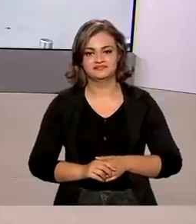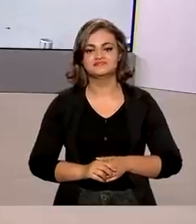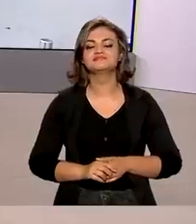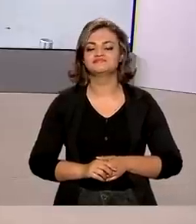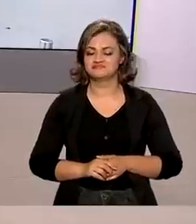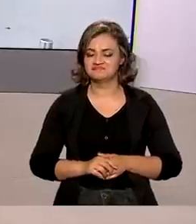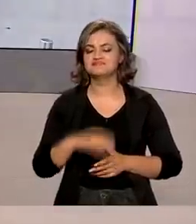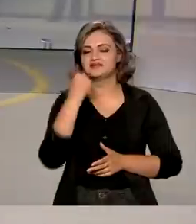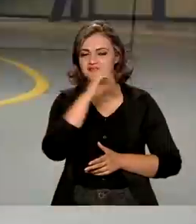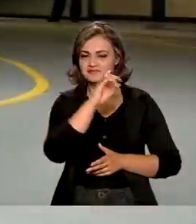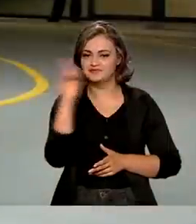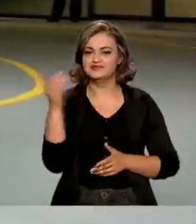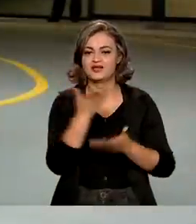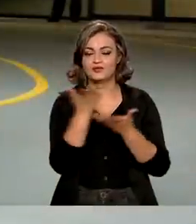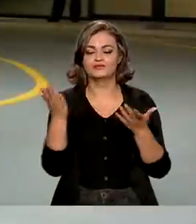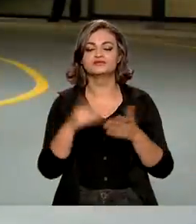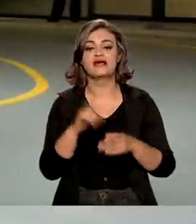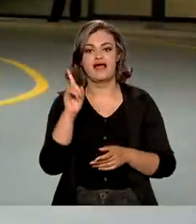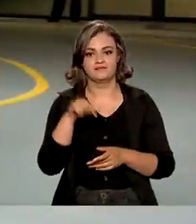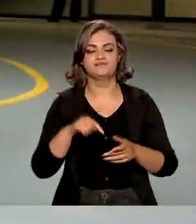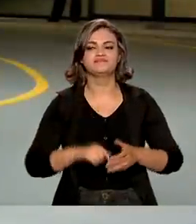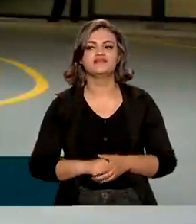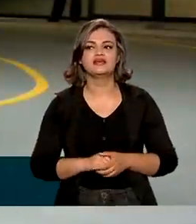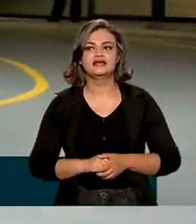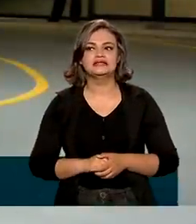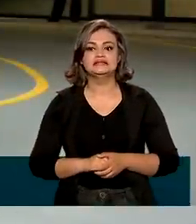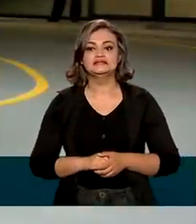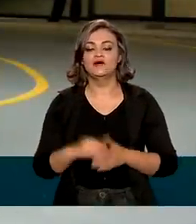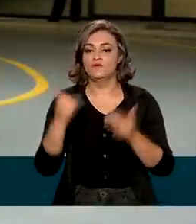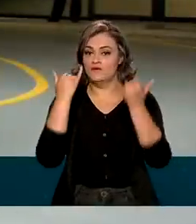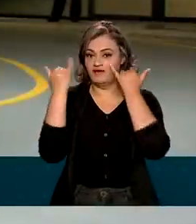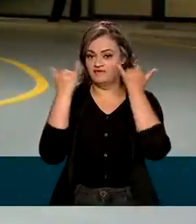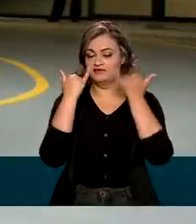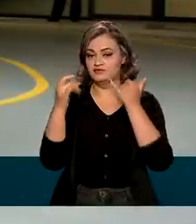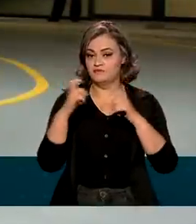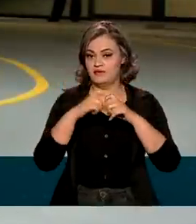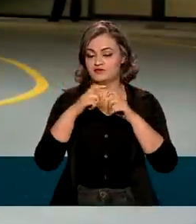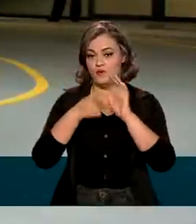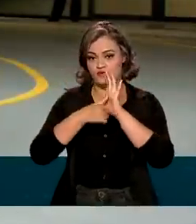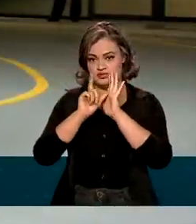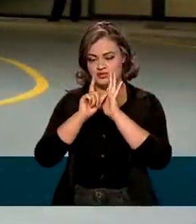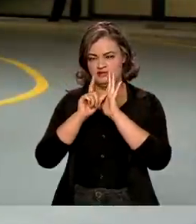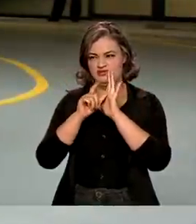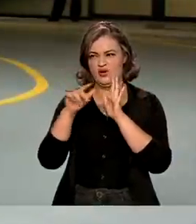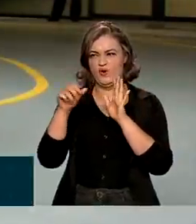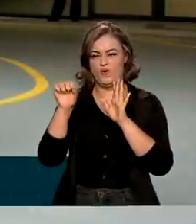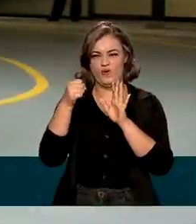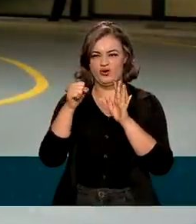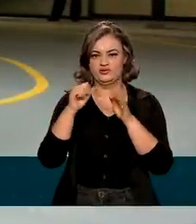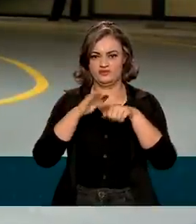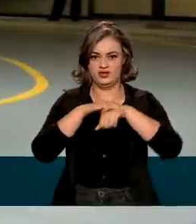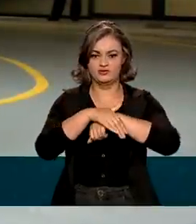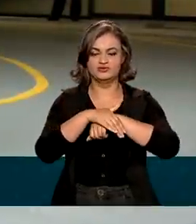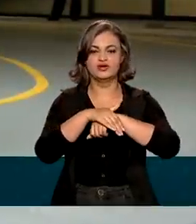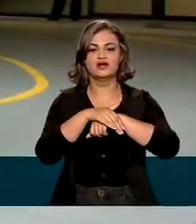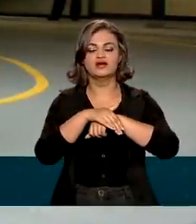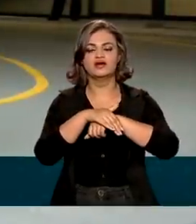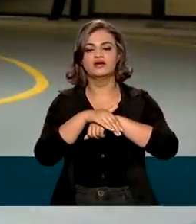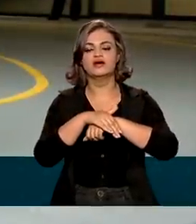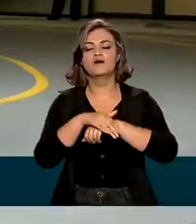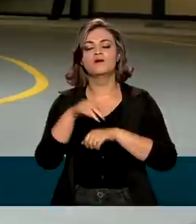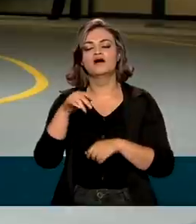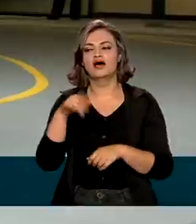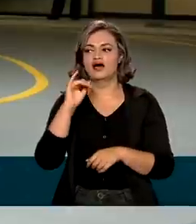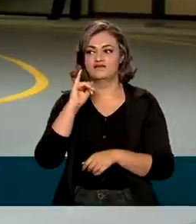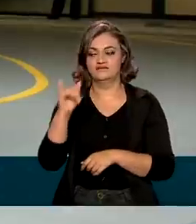Bom dia, Renata. Bom dia para todo mundo. Olha, segundo o boletim médico divulgado ontem, por volta de oito horas da noite, o